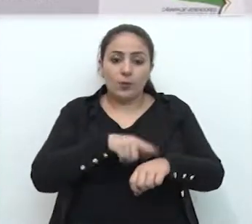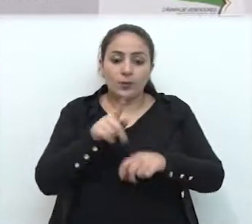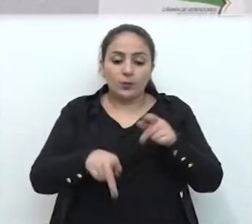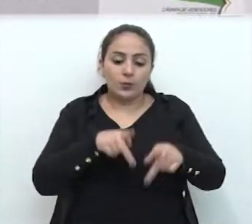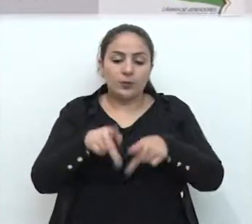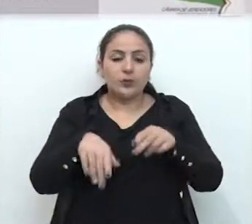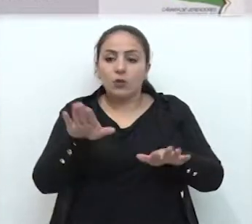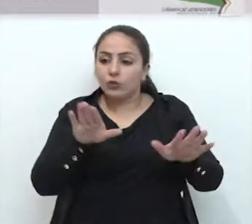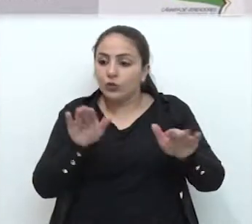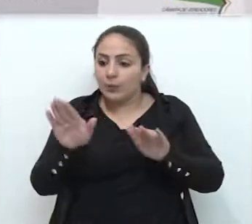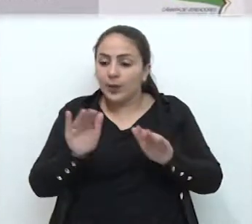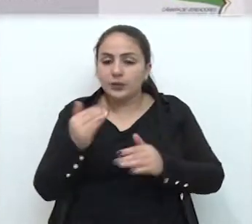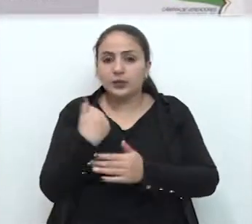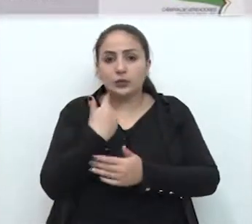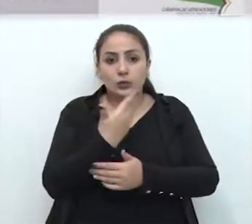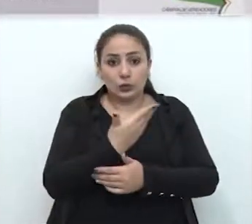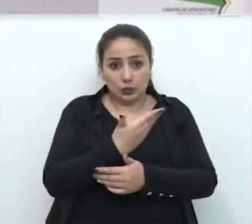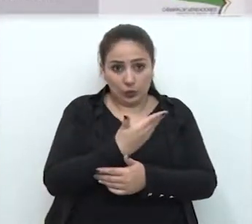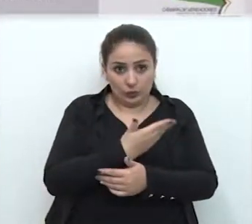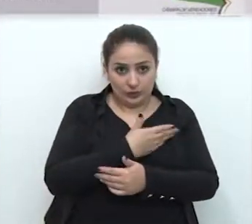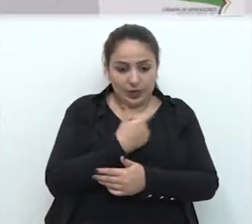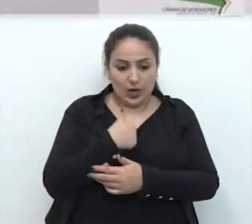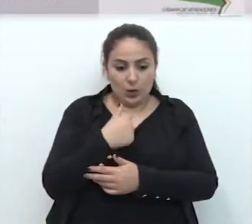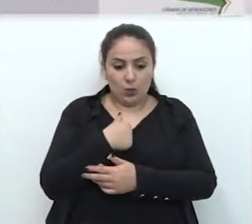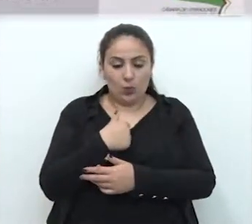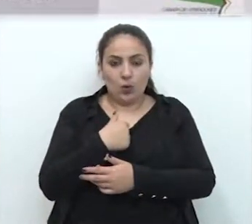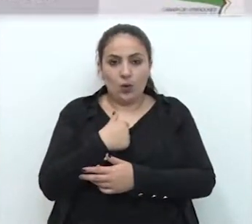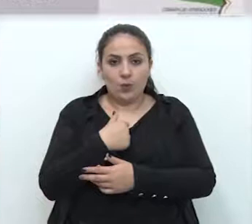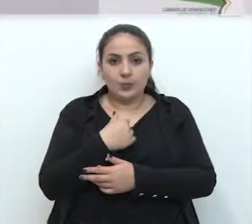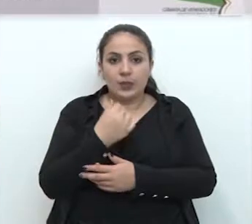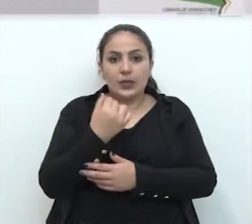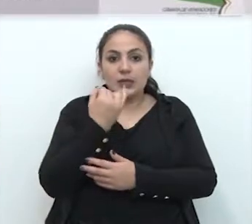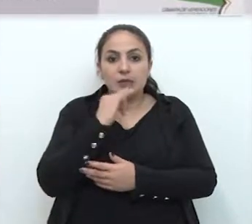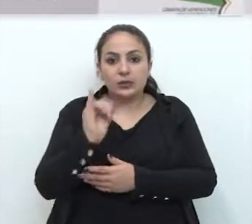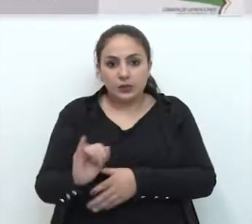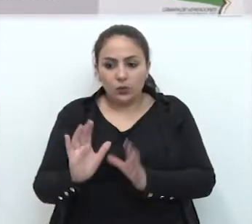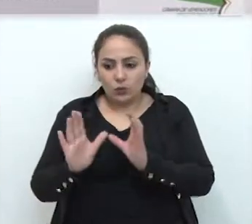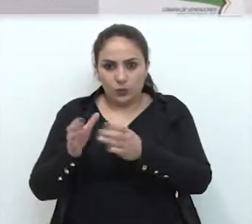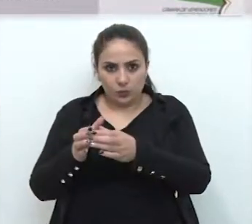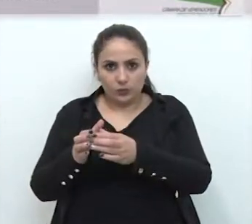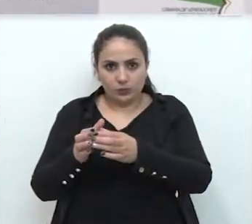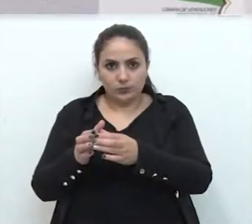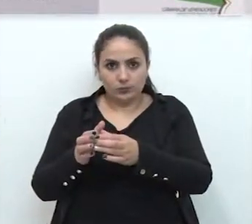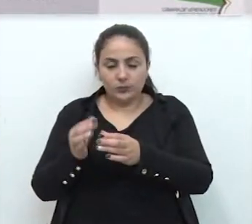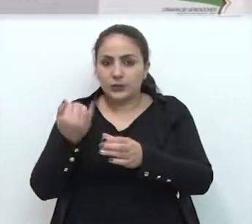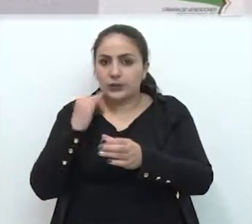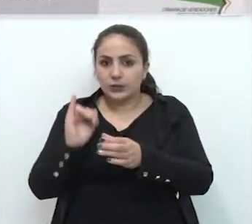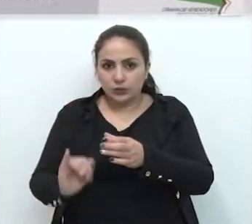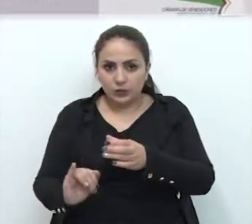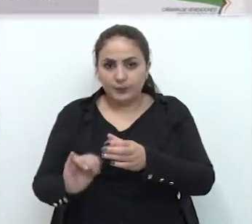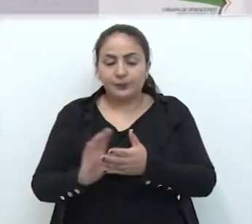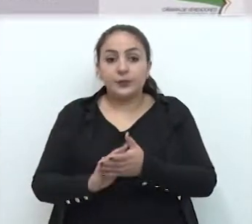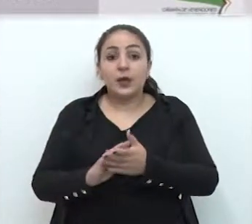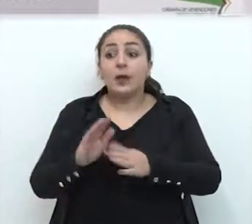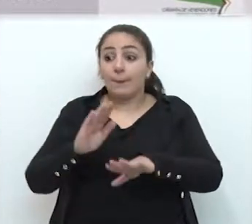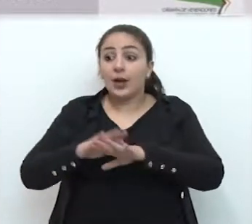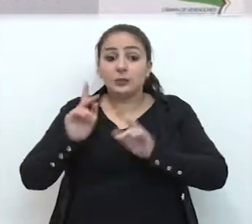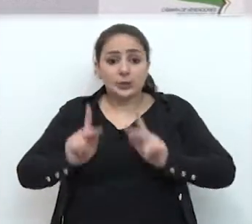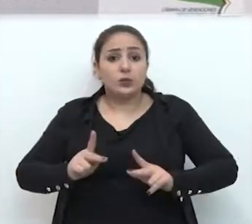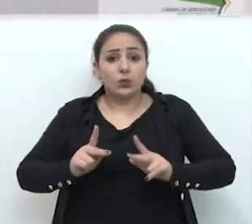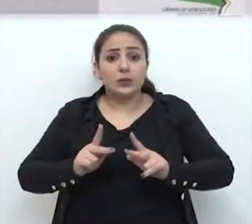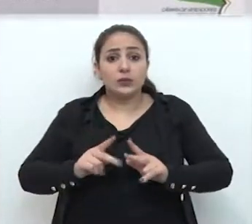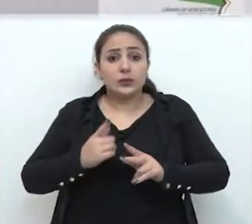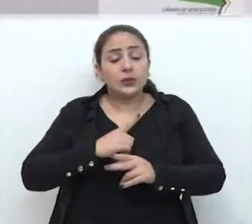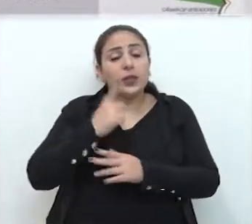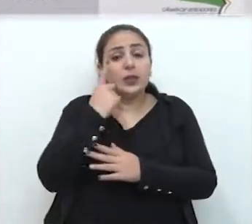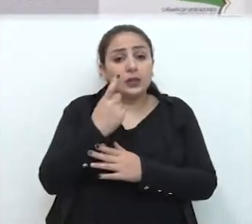momento que a população é chamada. Nós, colorados, eu porque torço para Internacional, mas aqueles que também torcem para outros times, mas que